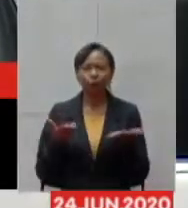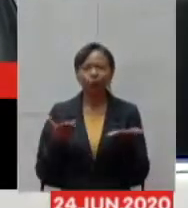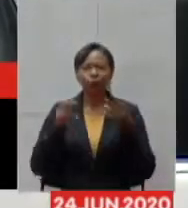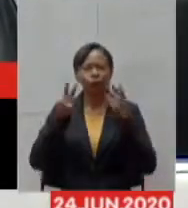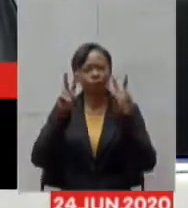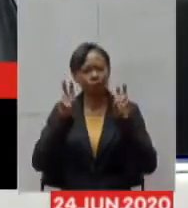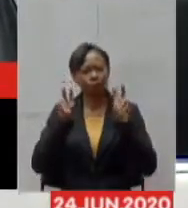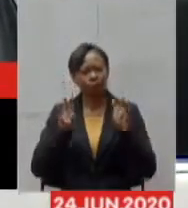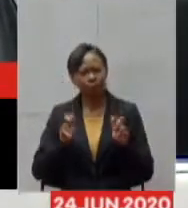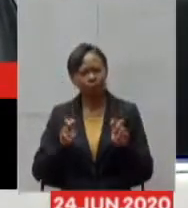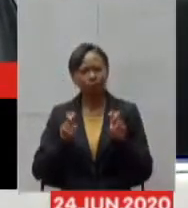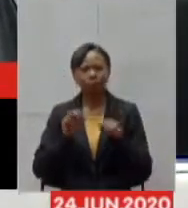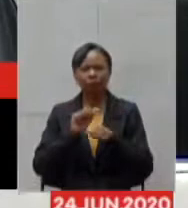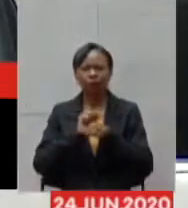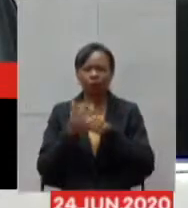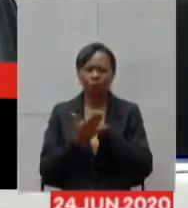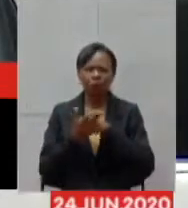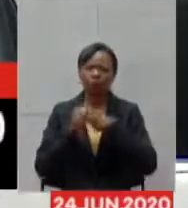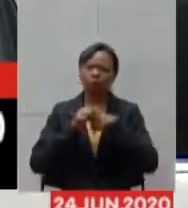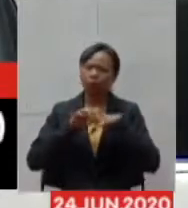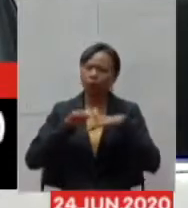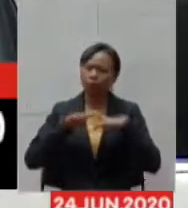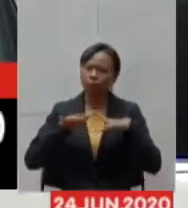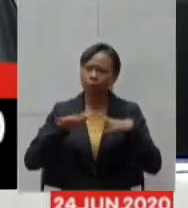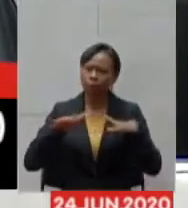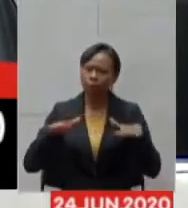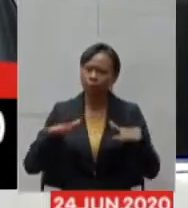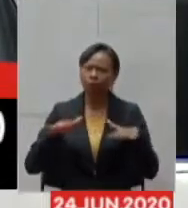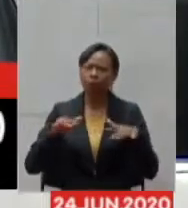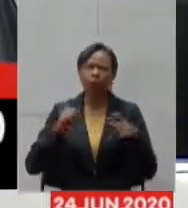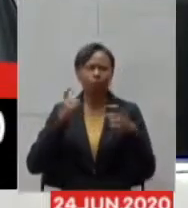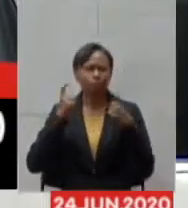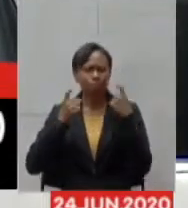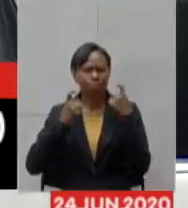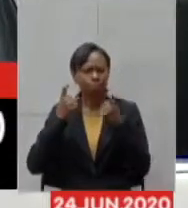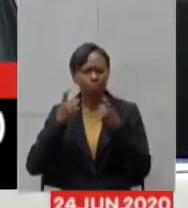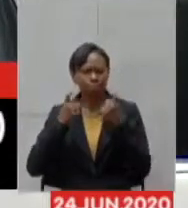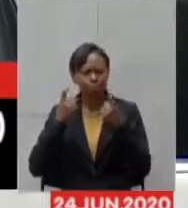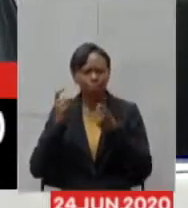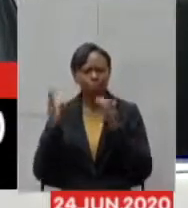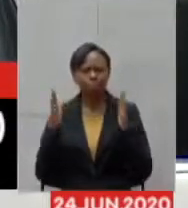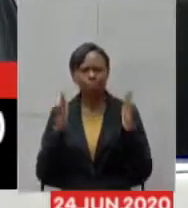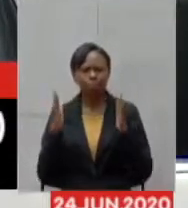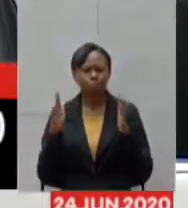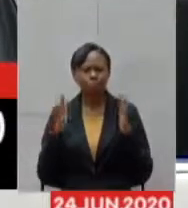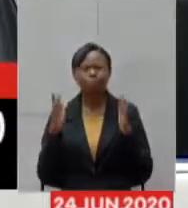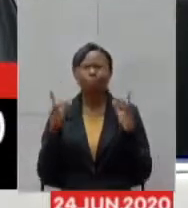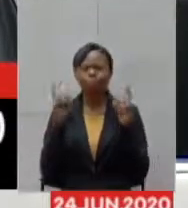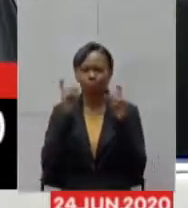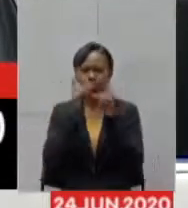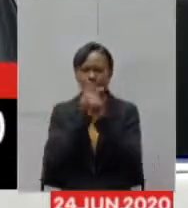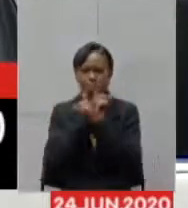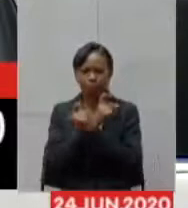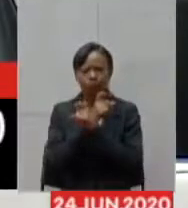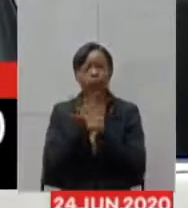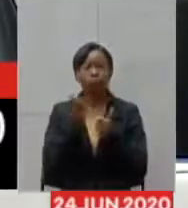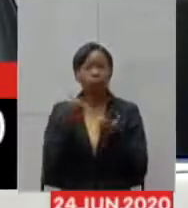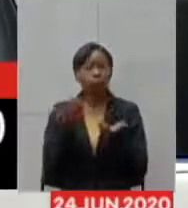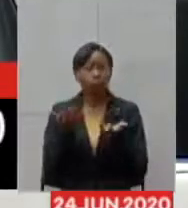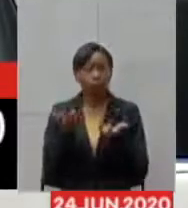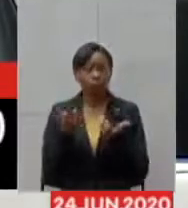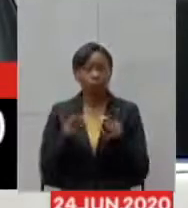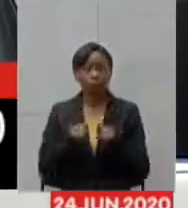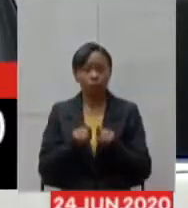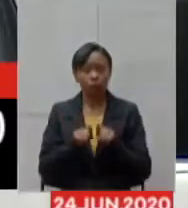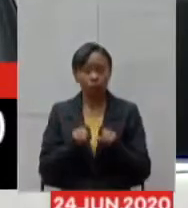falar de deixar o pessoal muito preocupado, é verdade, que estamos num momento muito difícil. E eu gostaria até de fazer aqui,